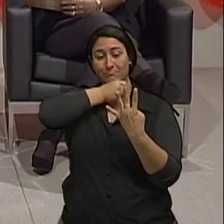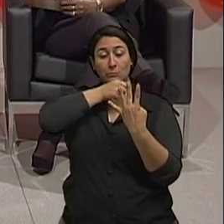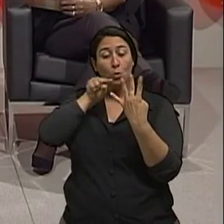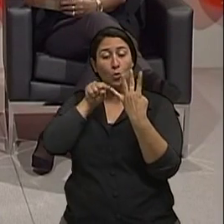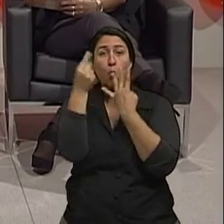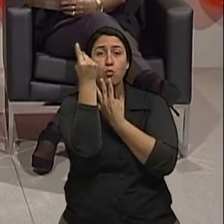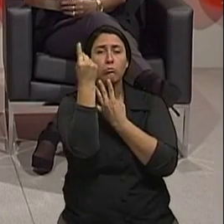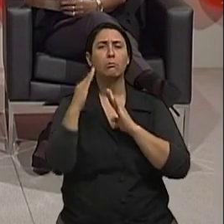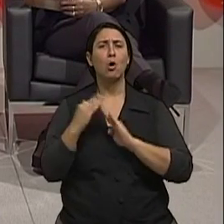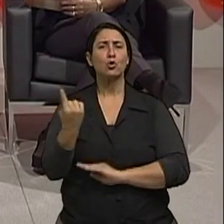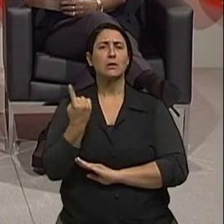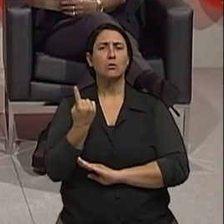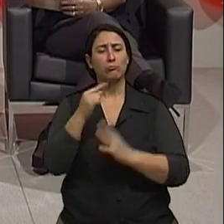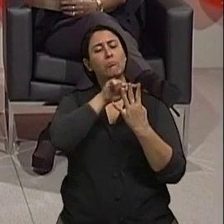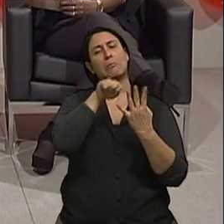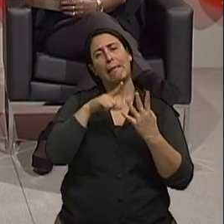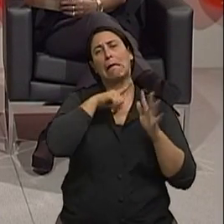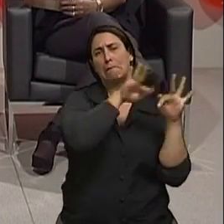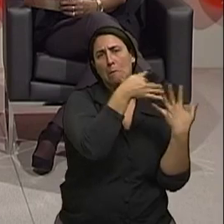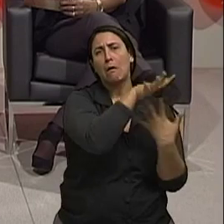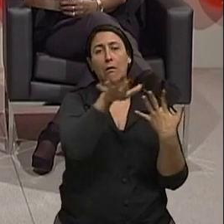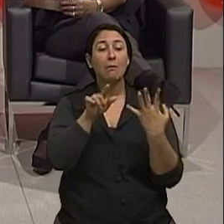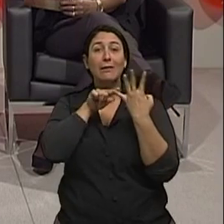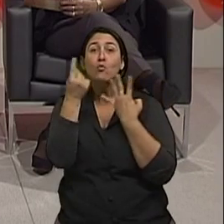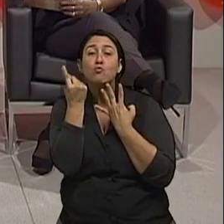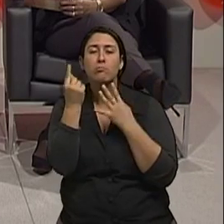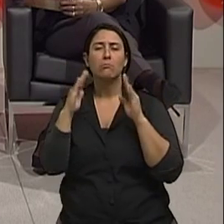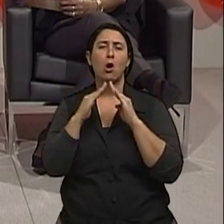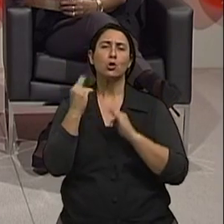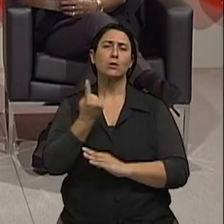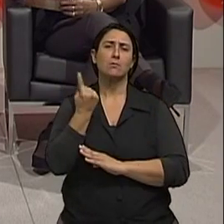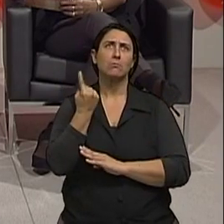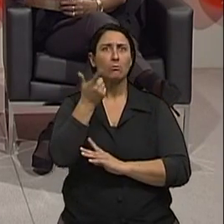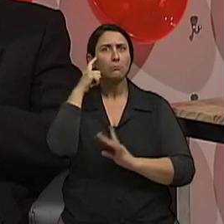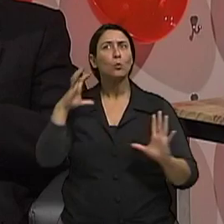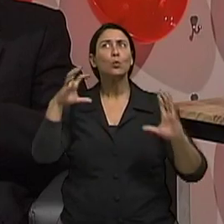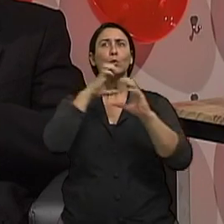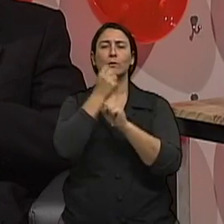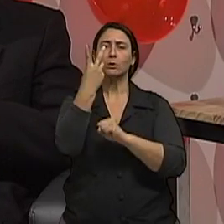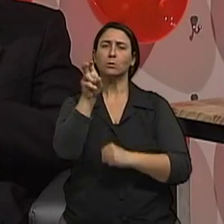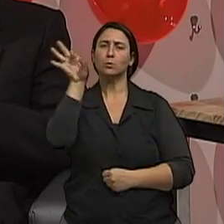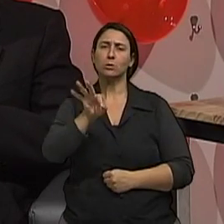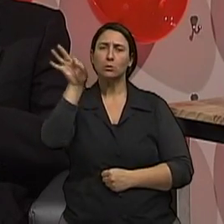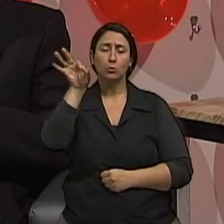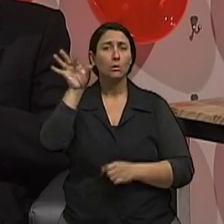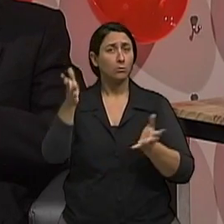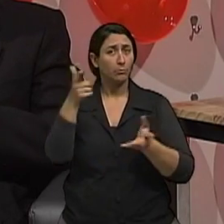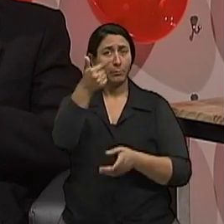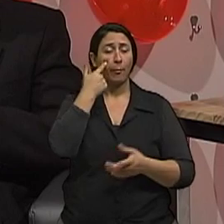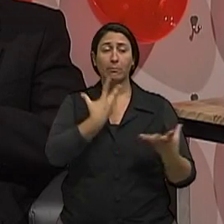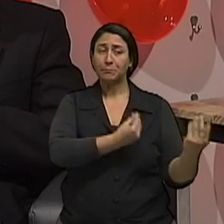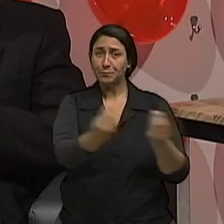E isso pode levar a começar a beber? Certamente. É um fator de risco, né. Indivíduos, muitas vezes, que não bebiam, que consumiam álcool